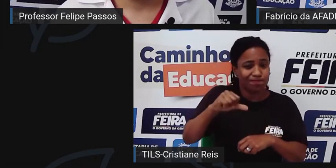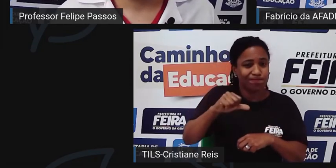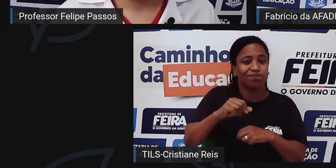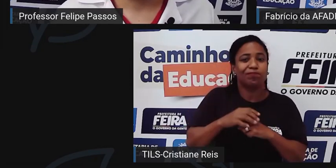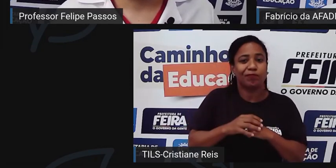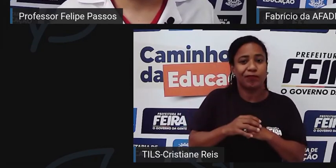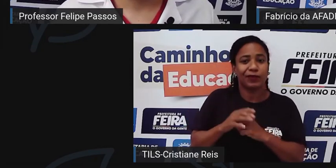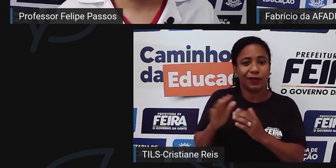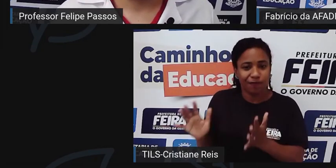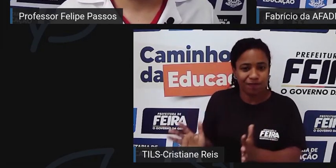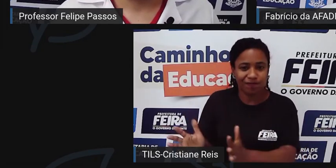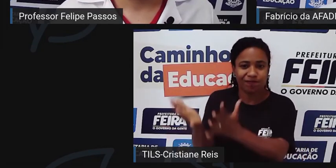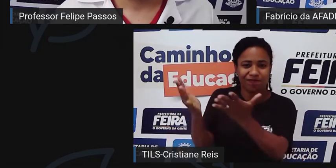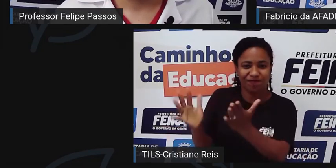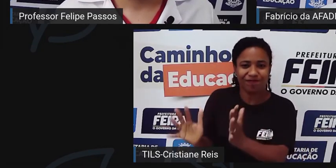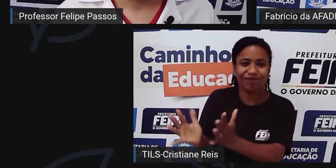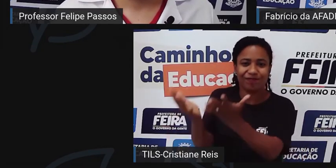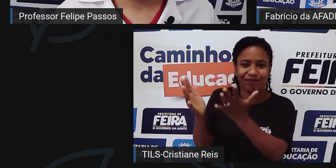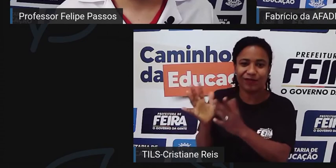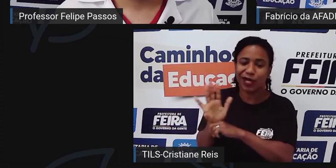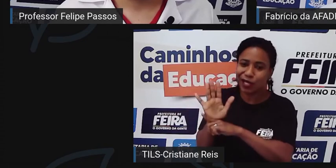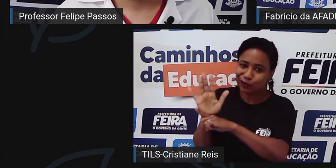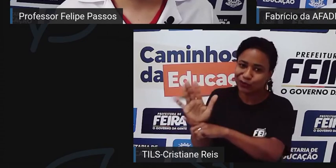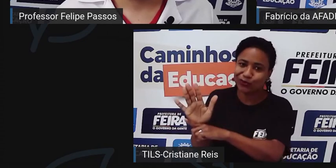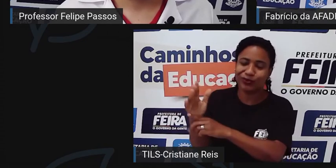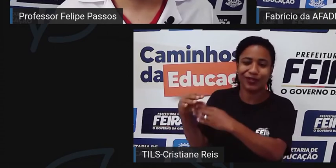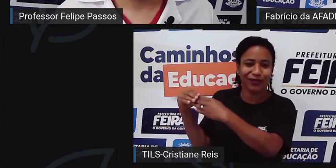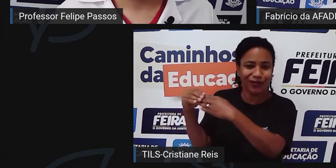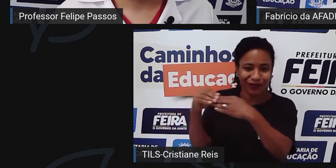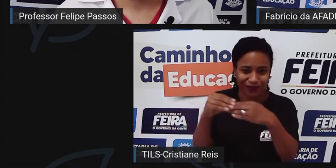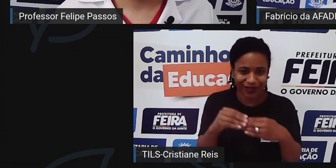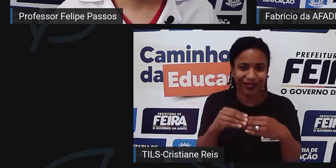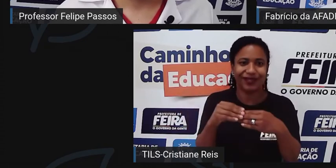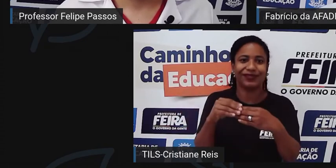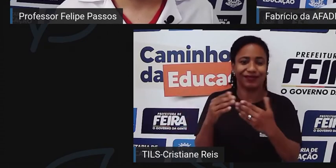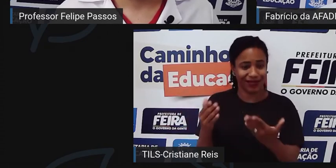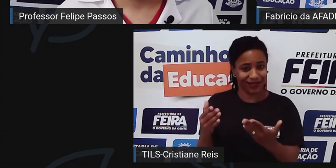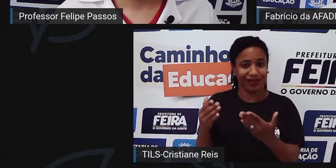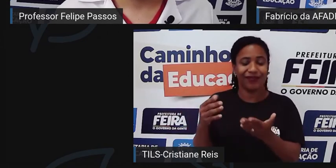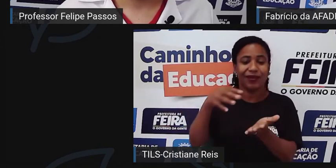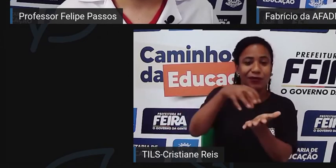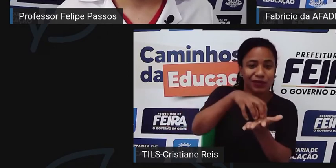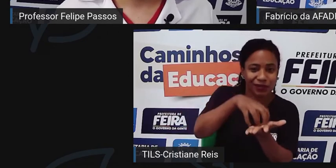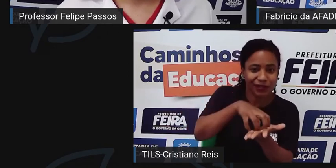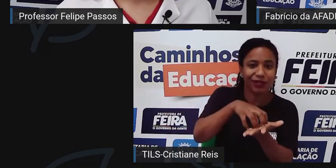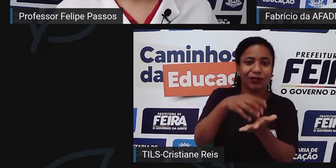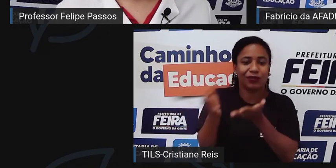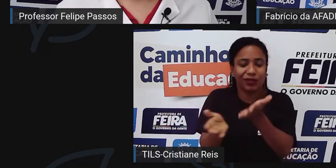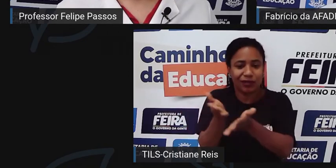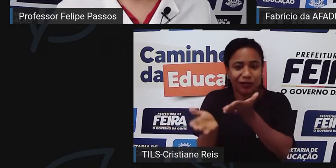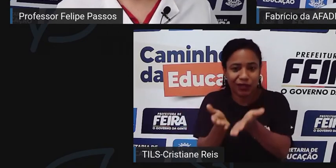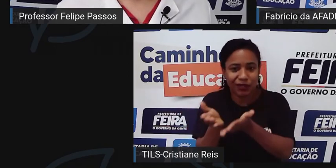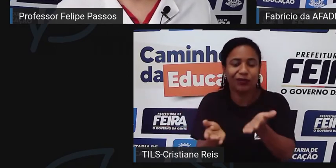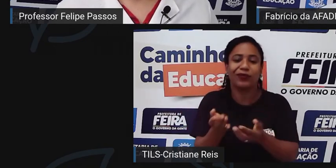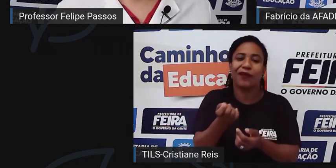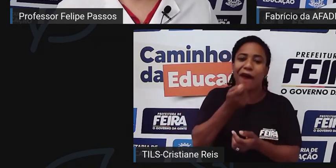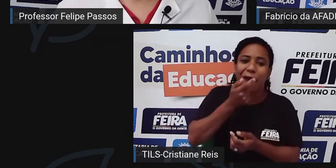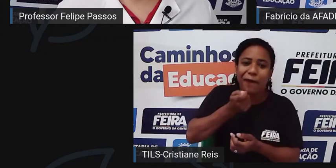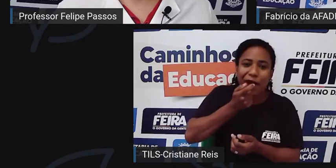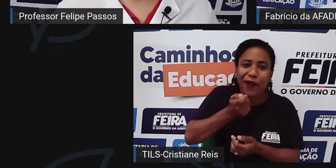ele possa estar fazendo o seu tratamento, multidisciplinar, para que ele possa estar indo para o acompanhamento com o